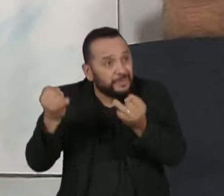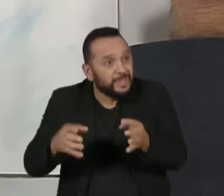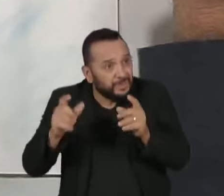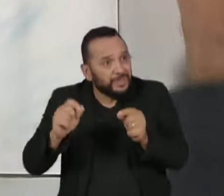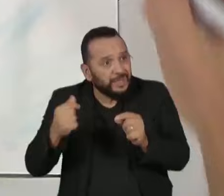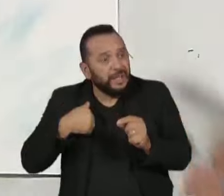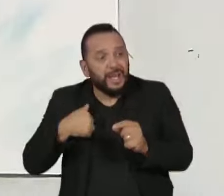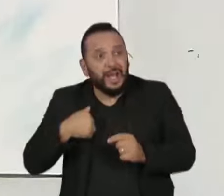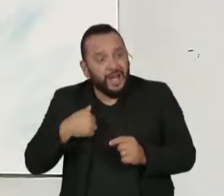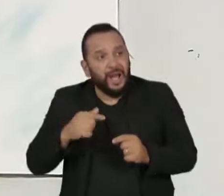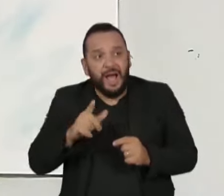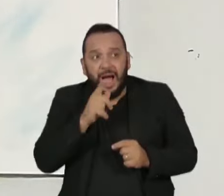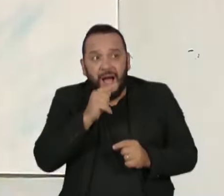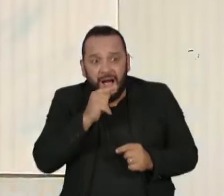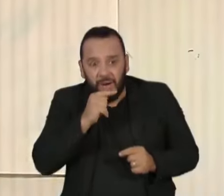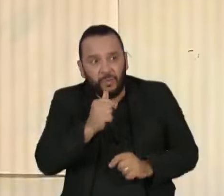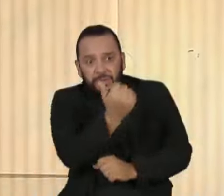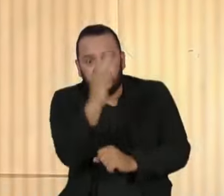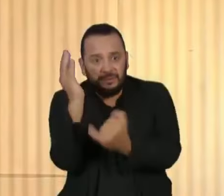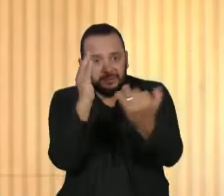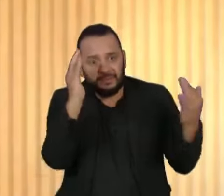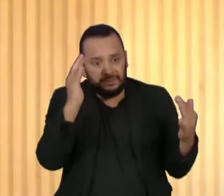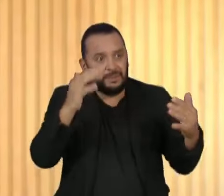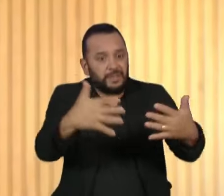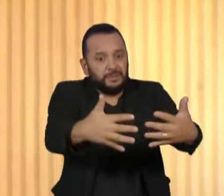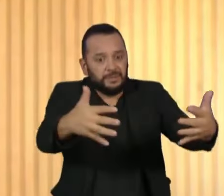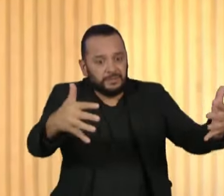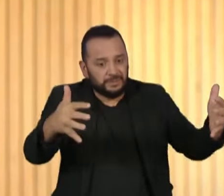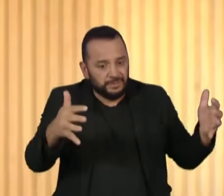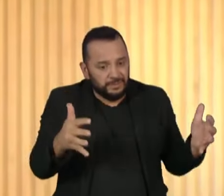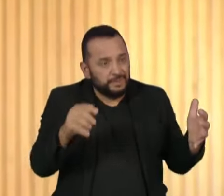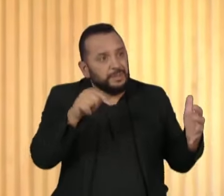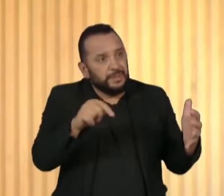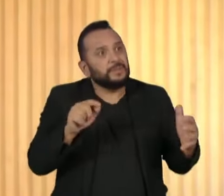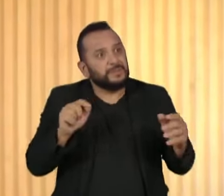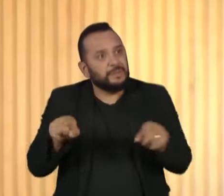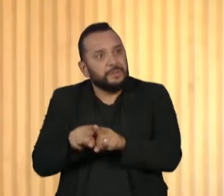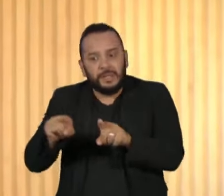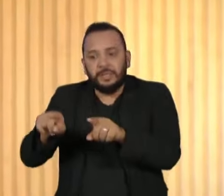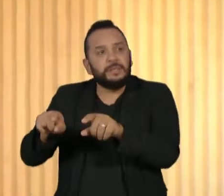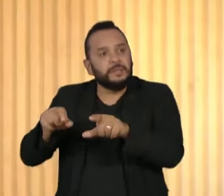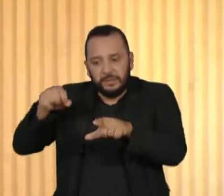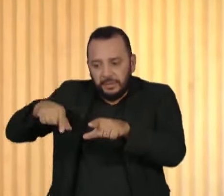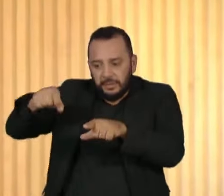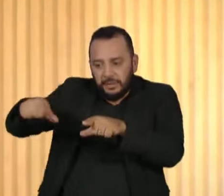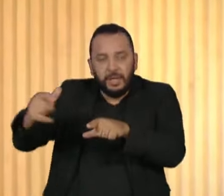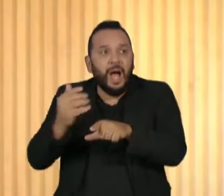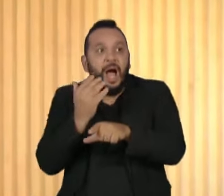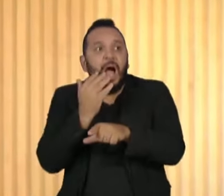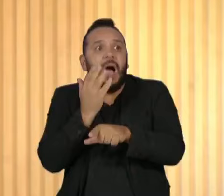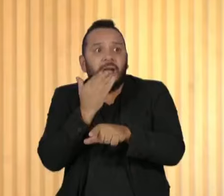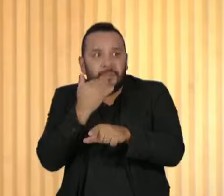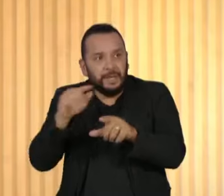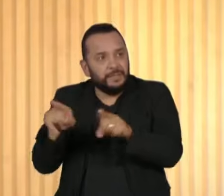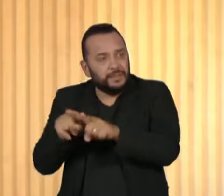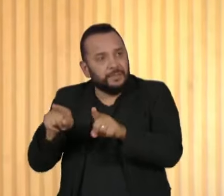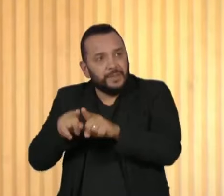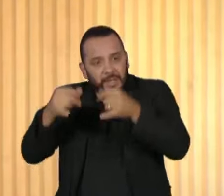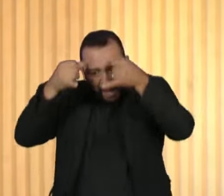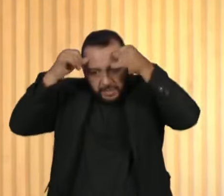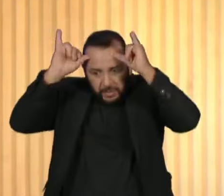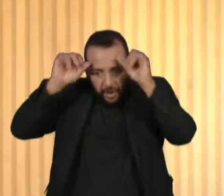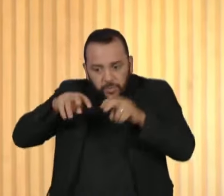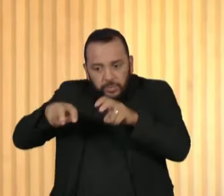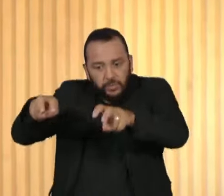de reservação de água em área de preservação permanente também para a produção de alimentos e para a dessedentação animal, que é para o consumo de animais produzidos numa